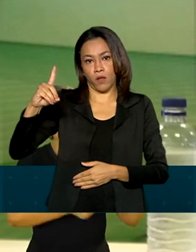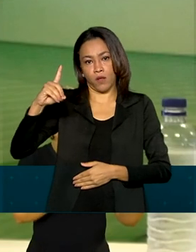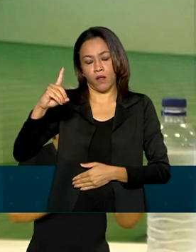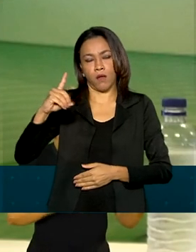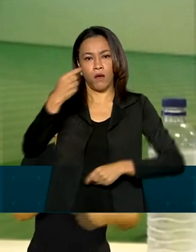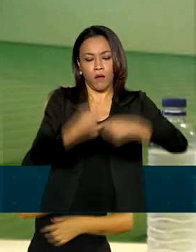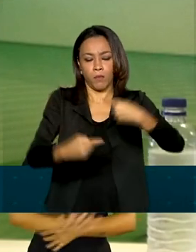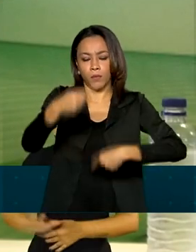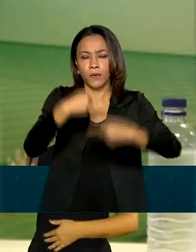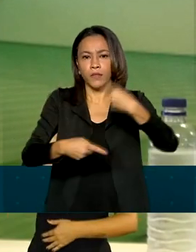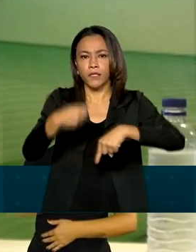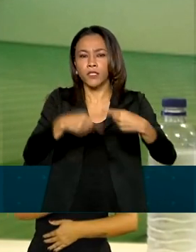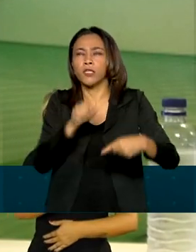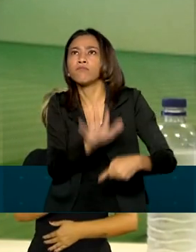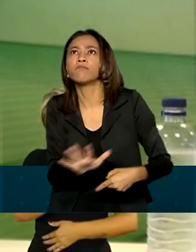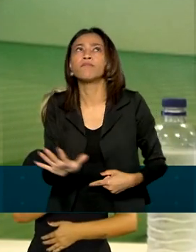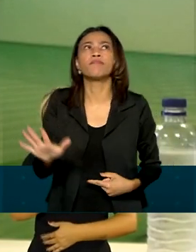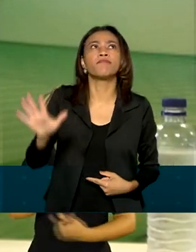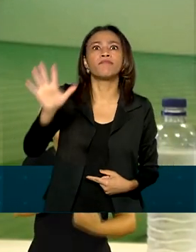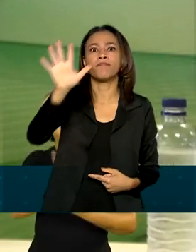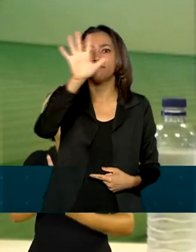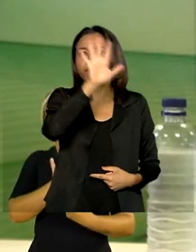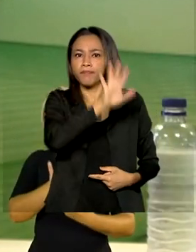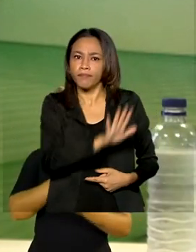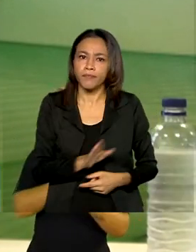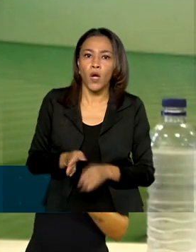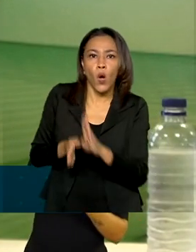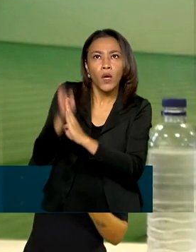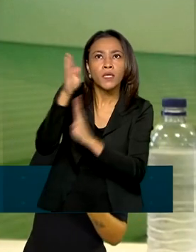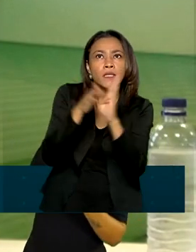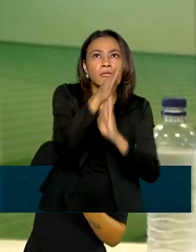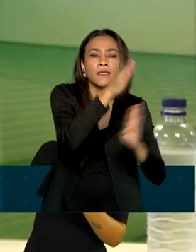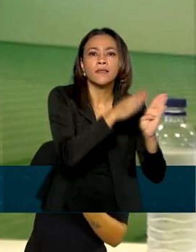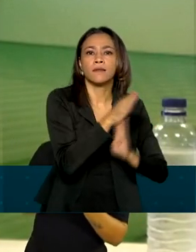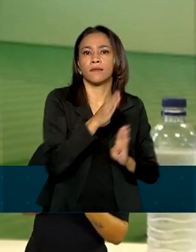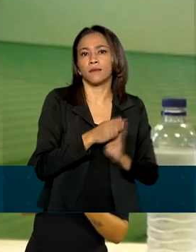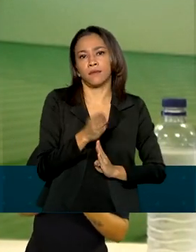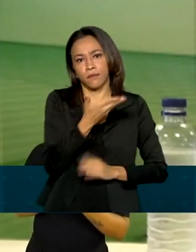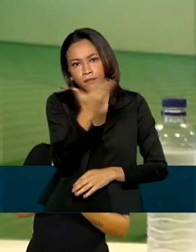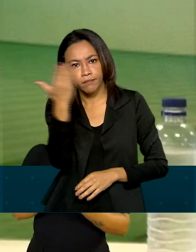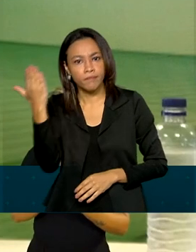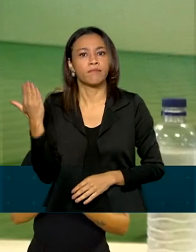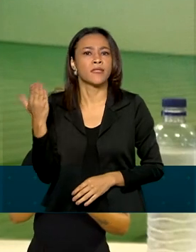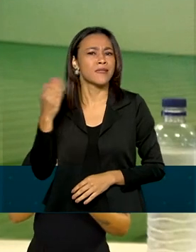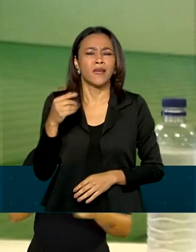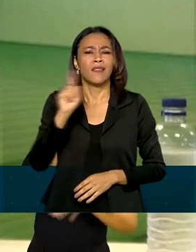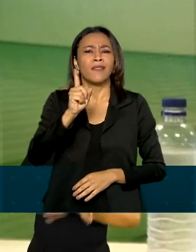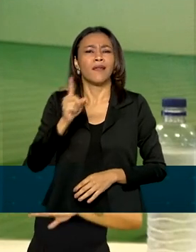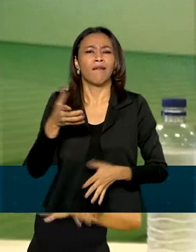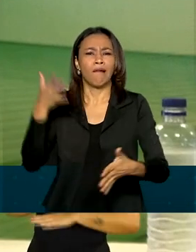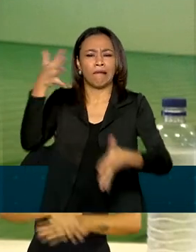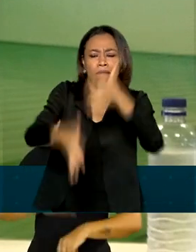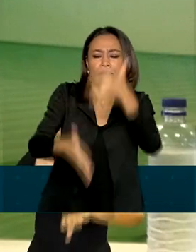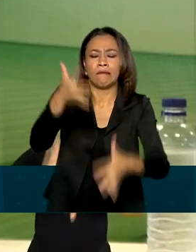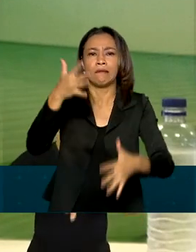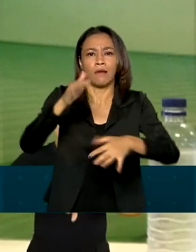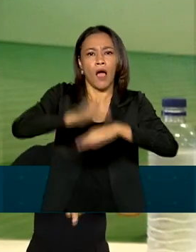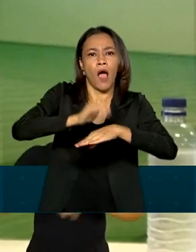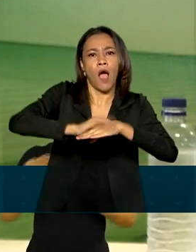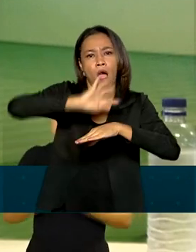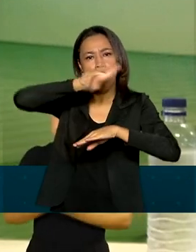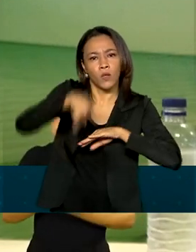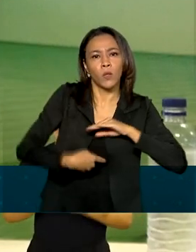nacionais e apontar diretrizes sem interferir na autonomia das redes e